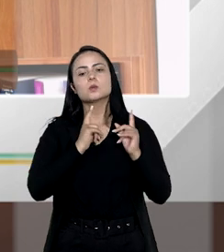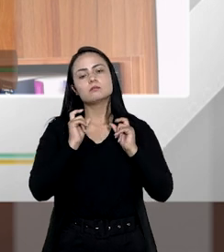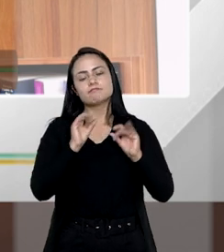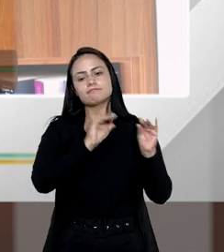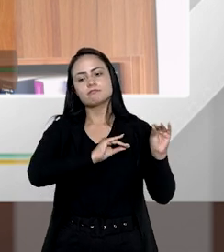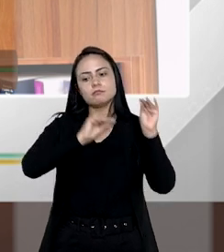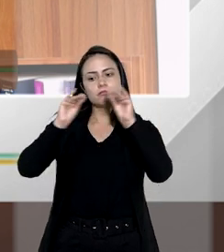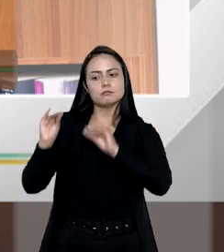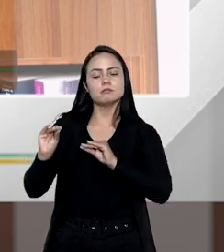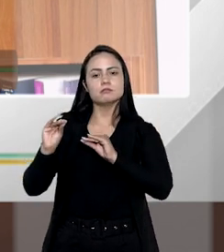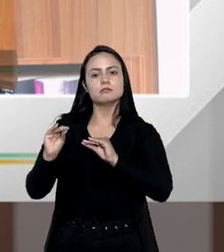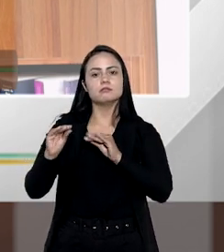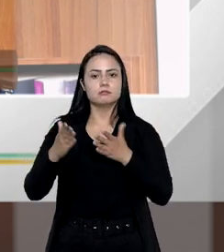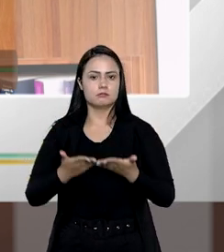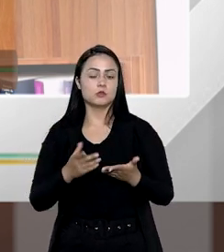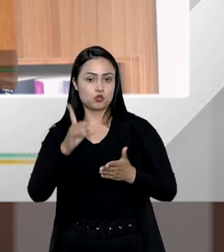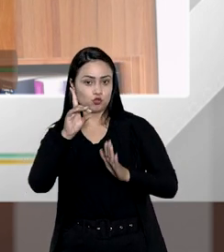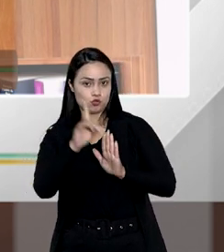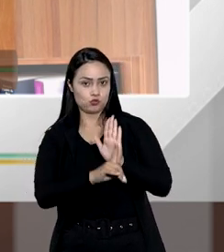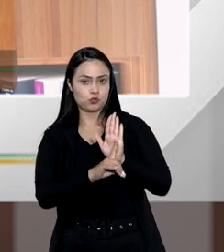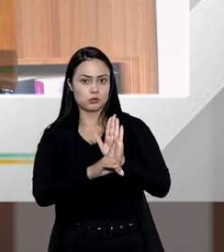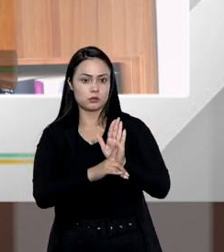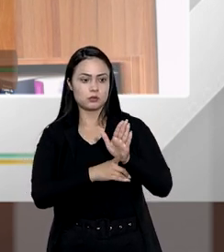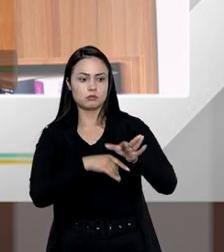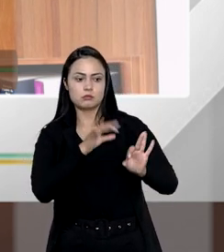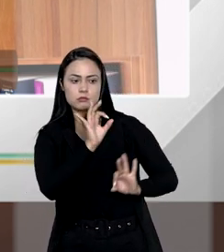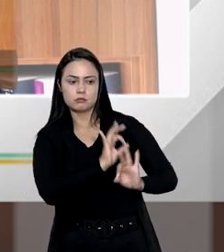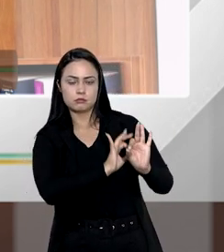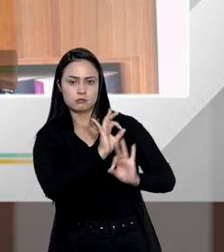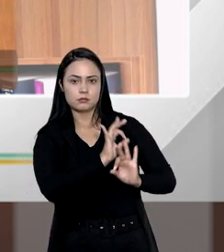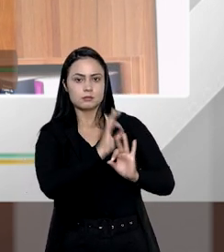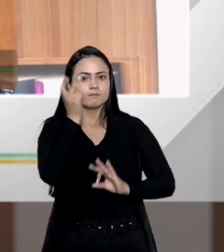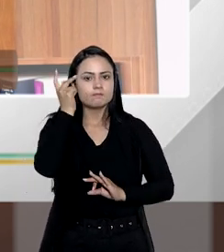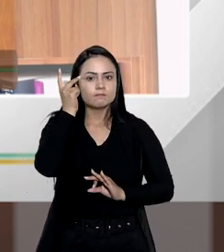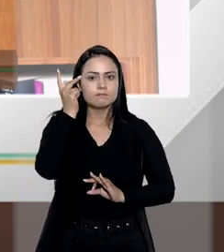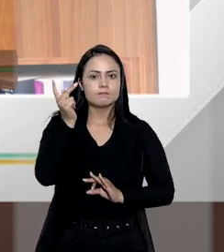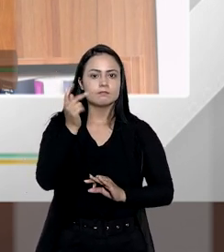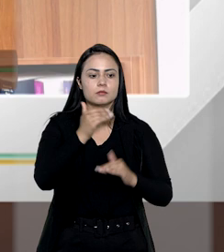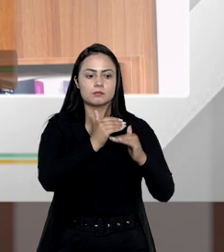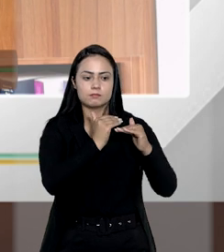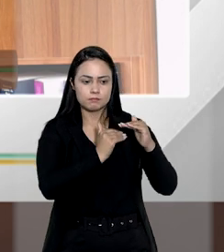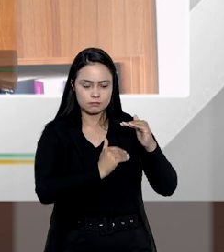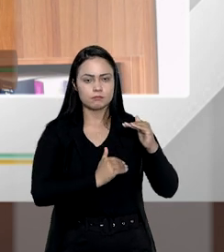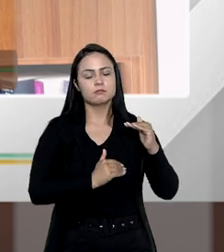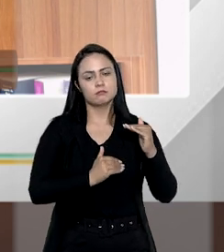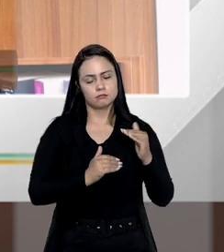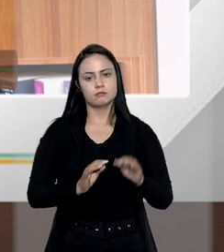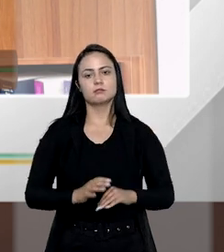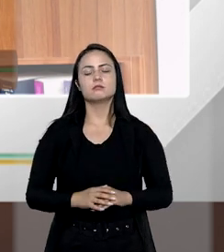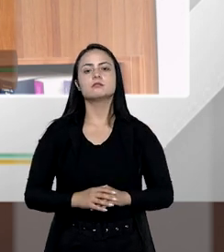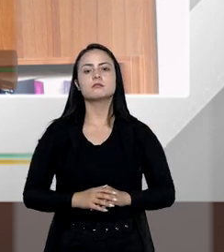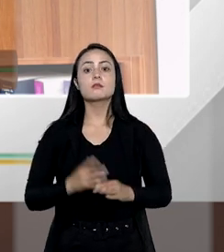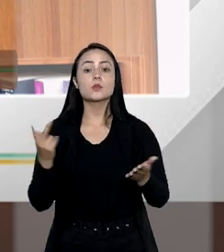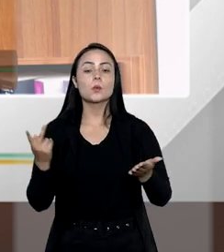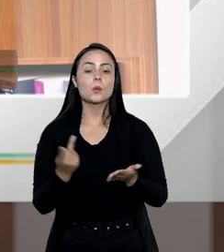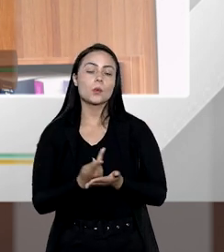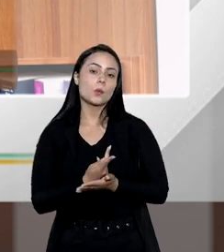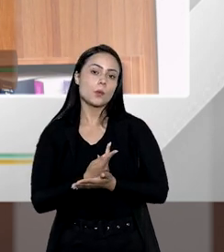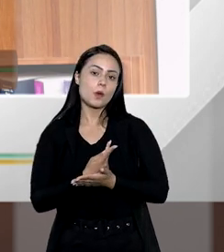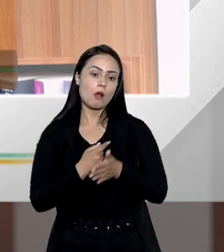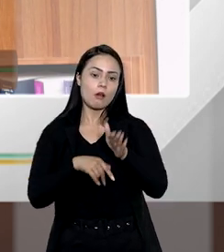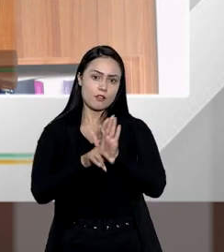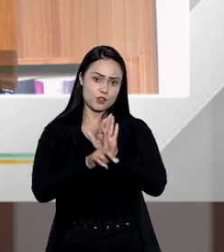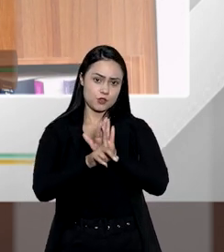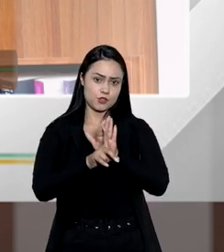aí a transmissibilidade, então, do direito de reparação para os sucessores. E a situação